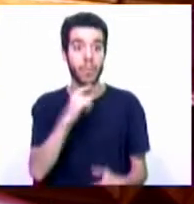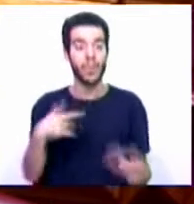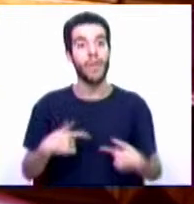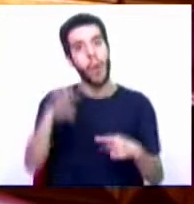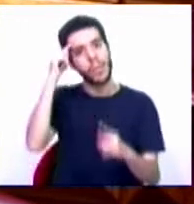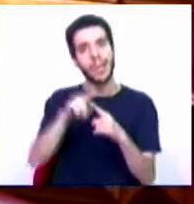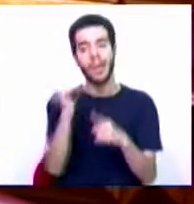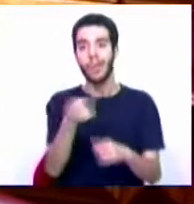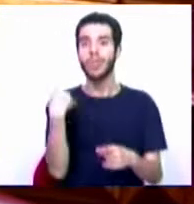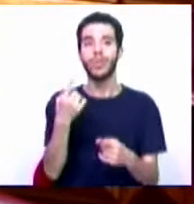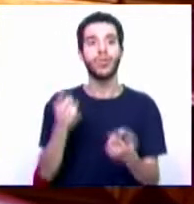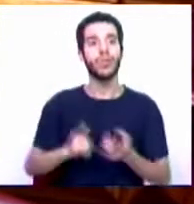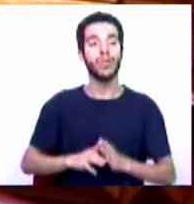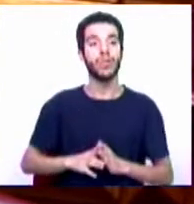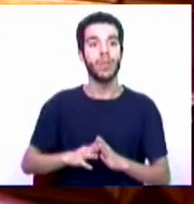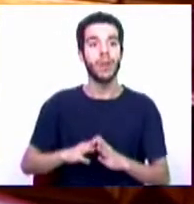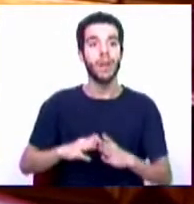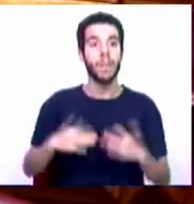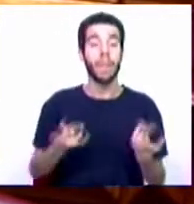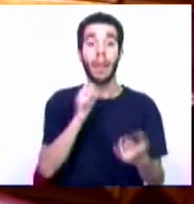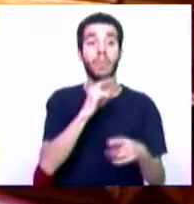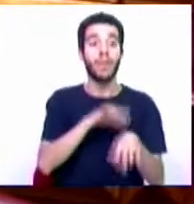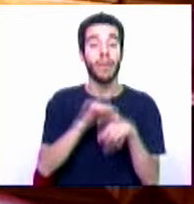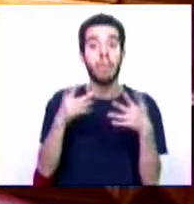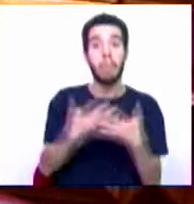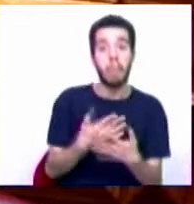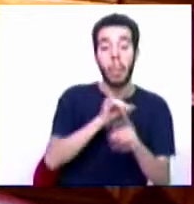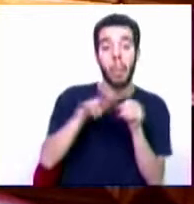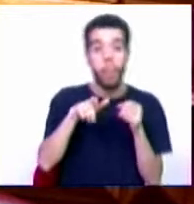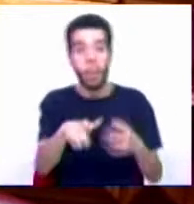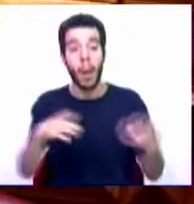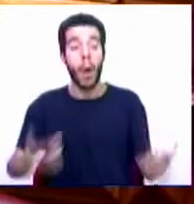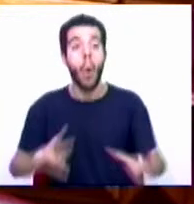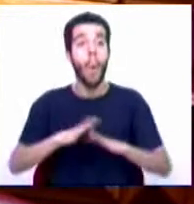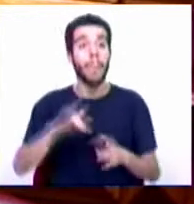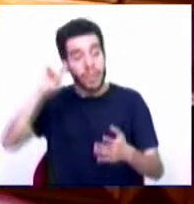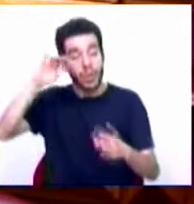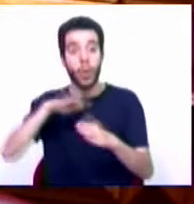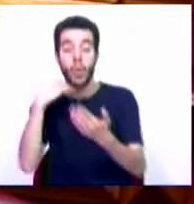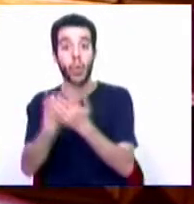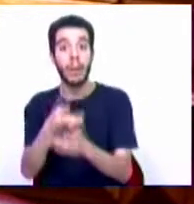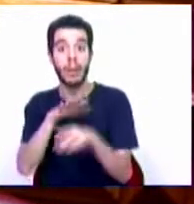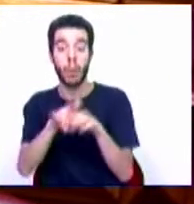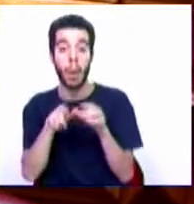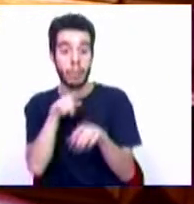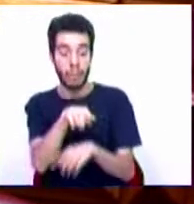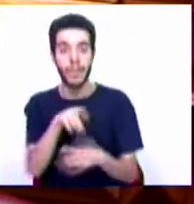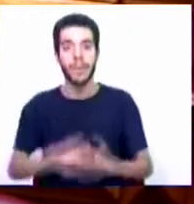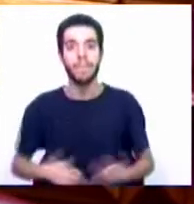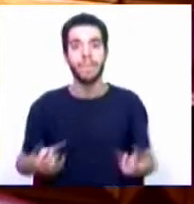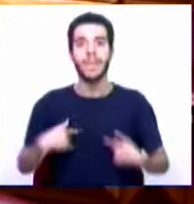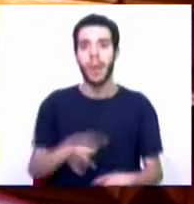todos quantos foram apanhados pelo Covid, fosse pela doença, fosse pelas consequências que ela trouxe. Será